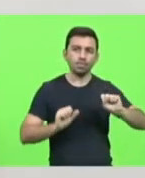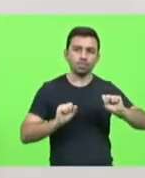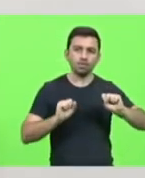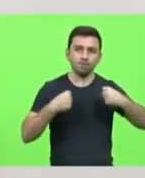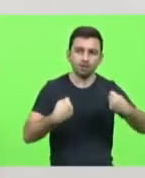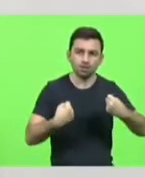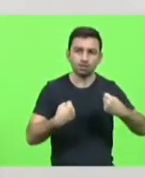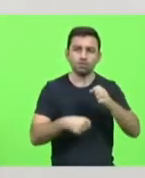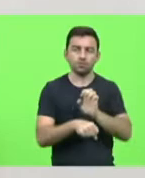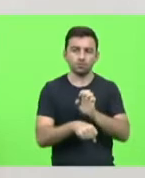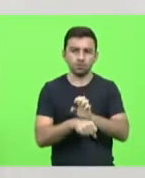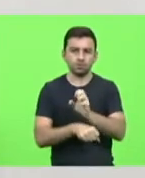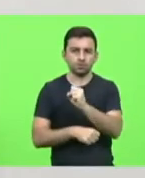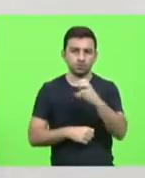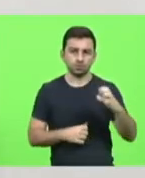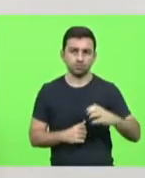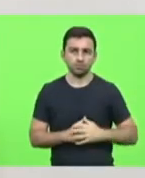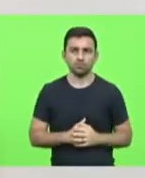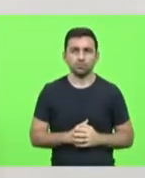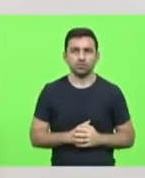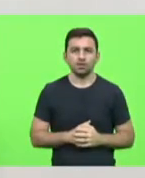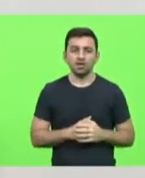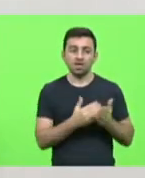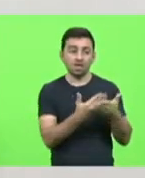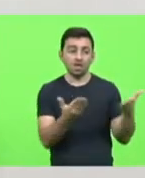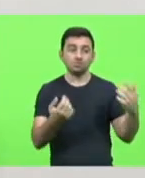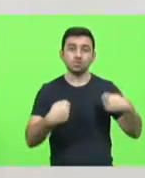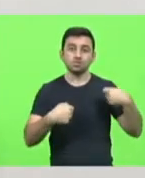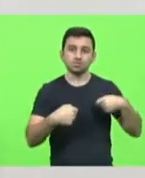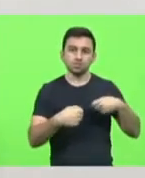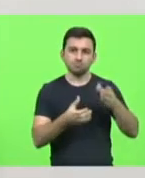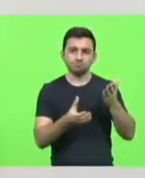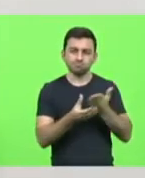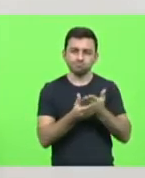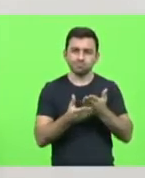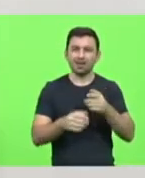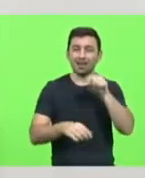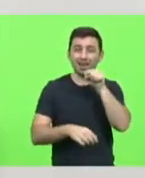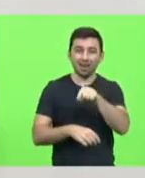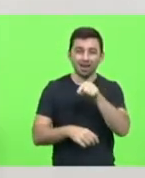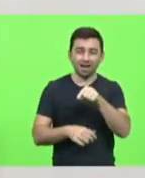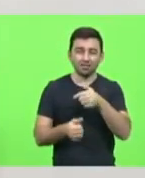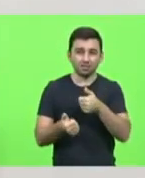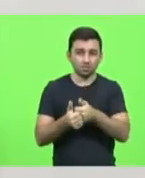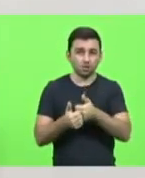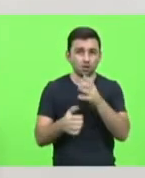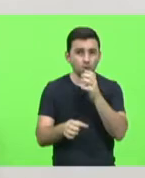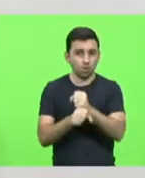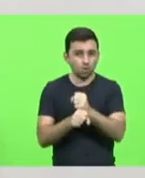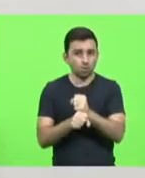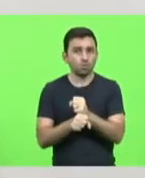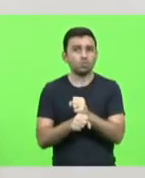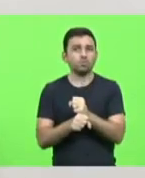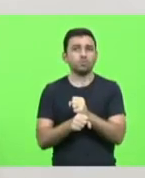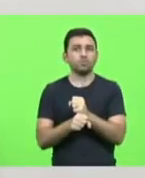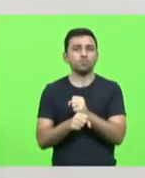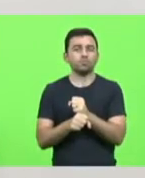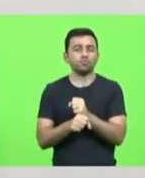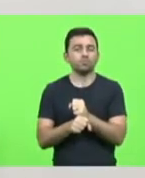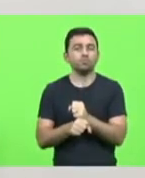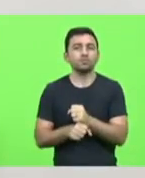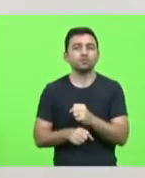advogados do Estado. Eles têm que recorrer junto ao Tribunal de Contas, o TCE, o Tribunal aqui, estadual,